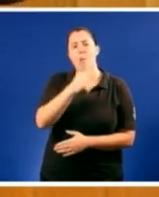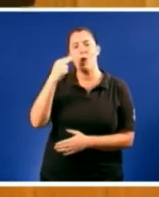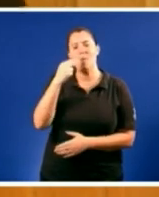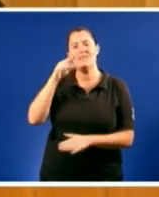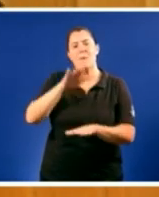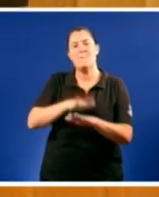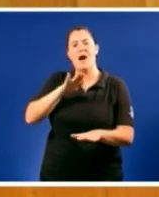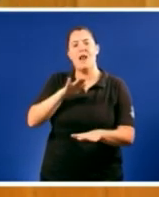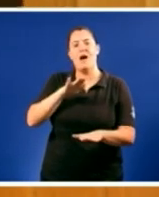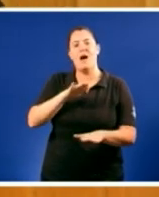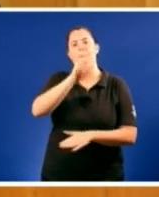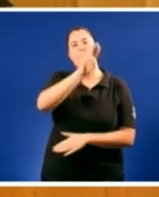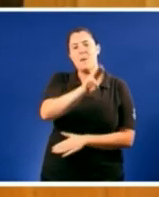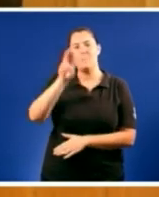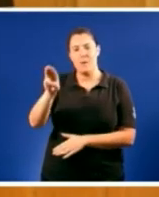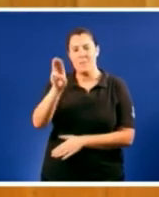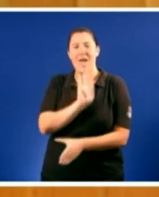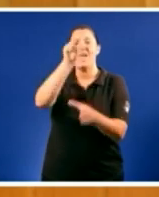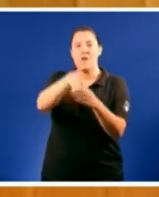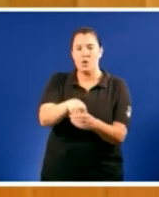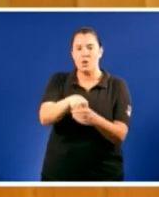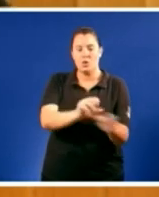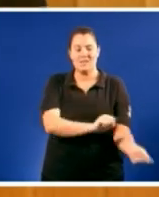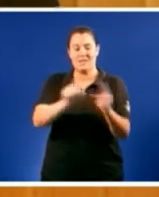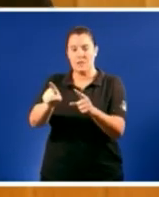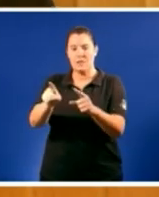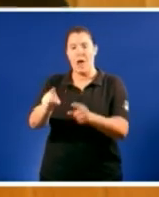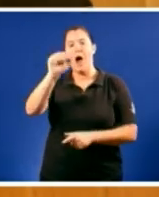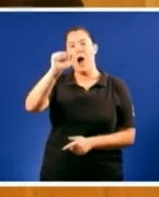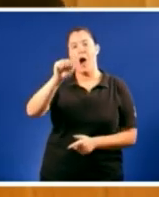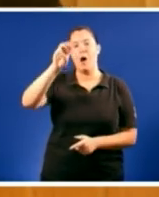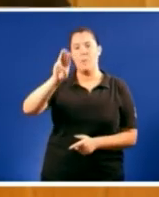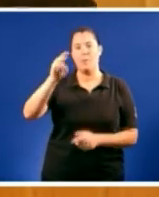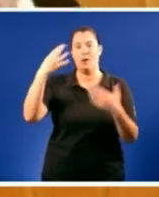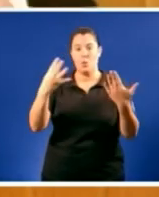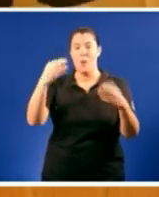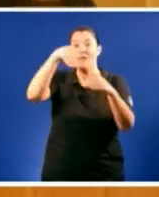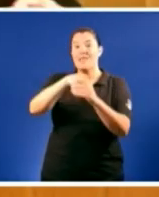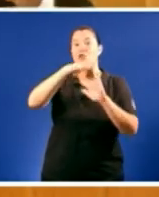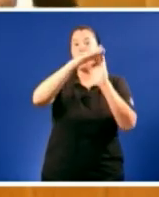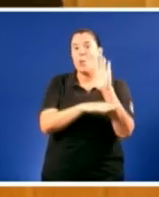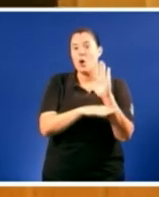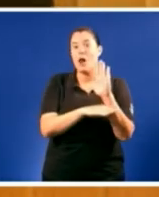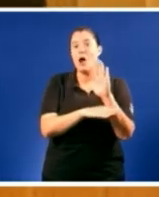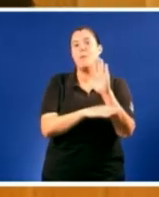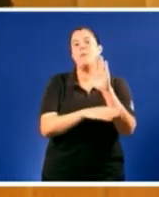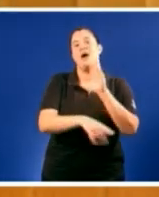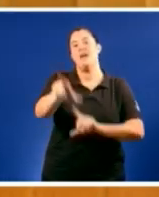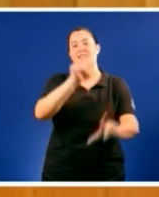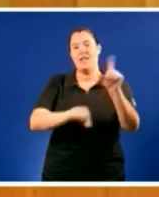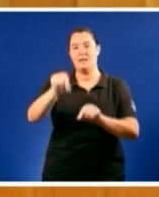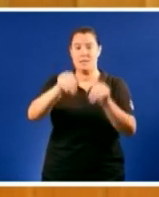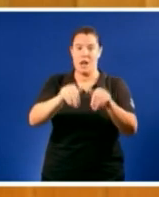Partido Popular vai incluir a transferencia da P9 no programa das eleccións xerais comprometase señor Feijó